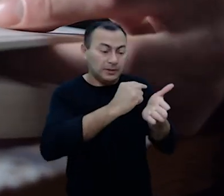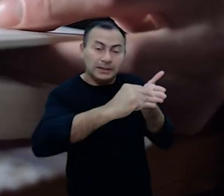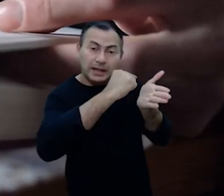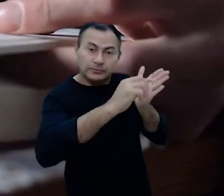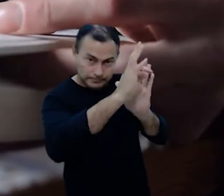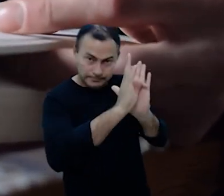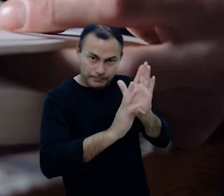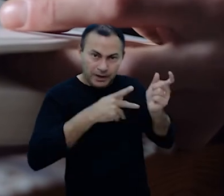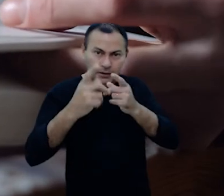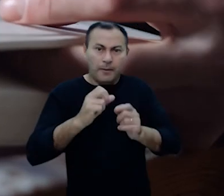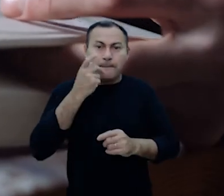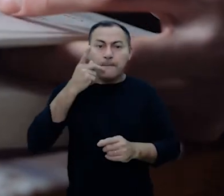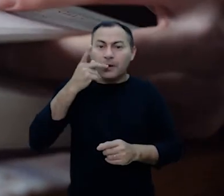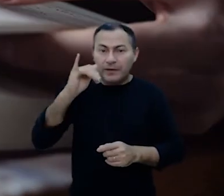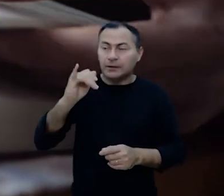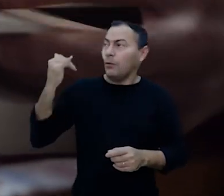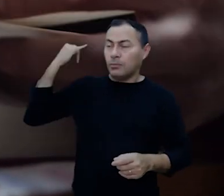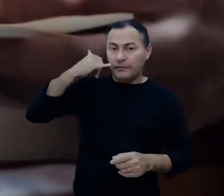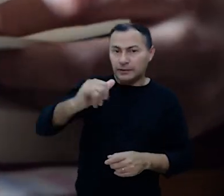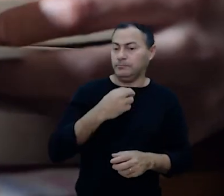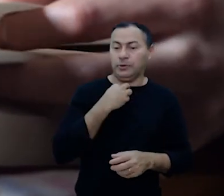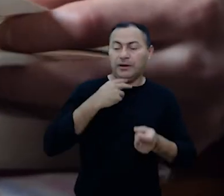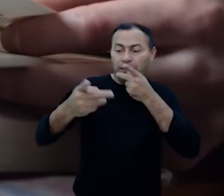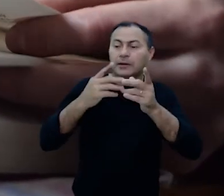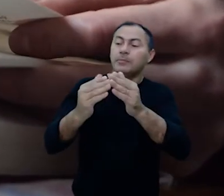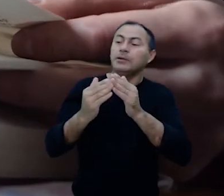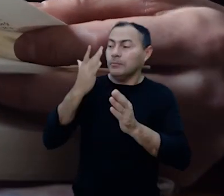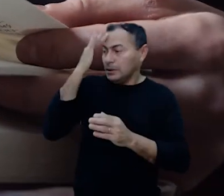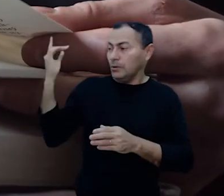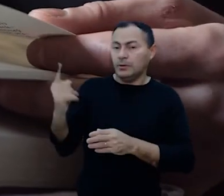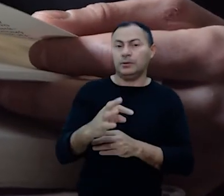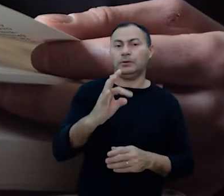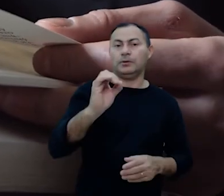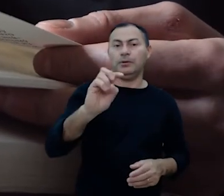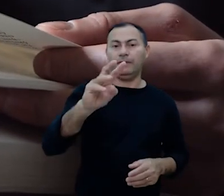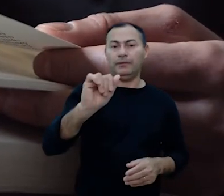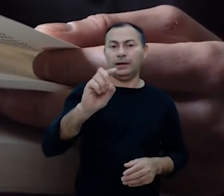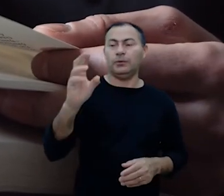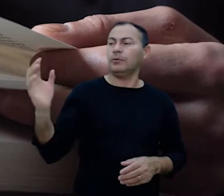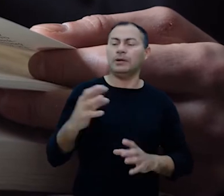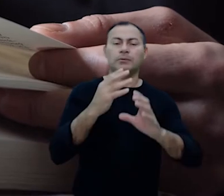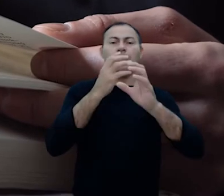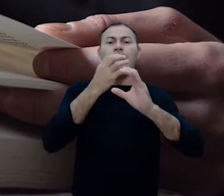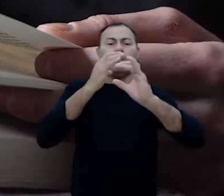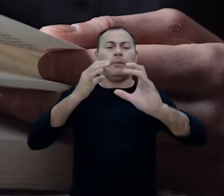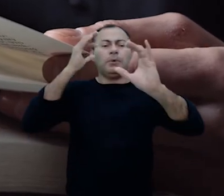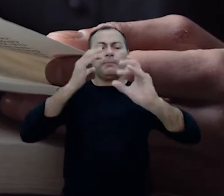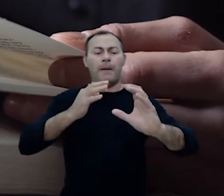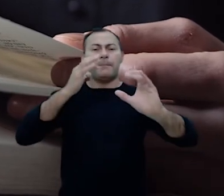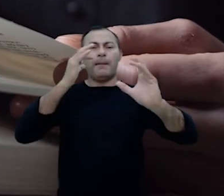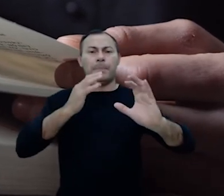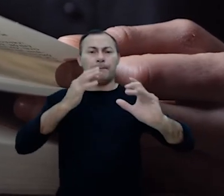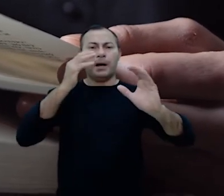passagens que nos fala que quando o profeta não podia profetizar ele pedia um trovador o trovador viria com uma harpa e começava a